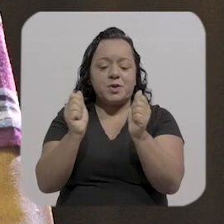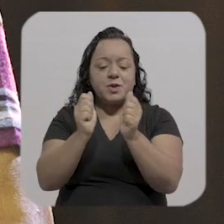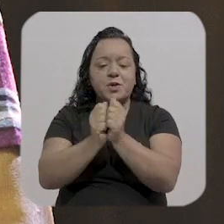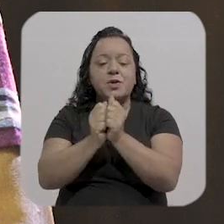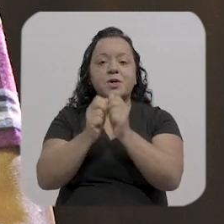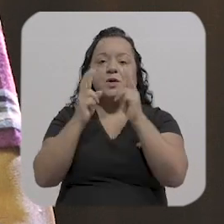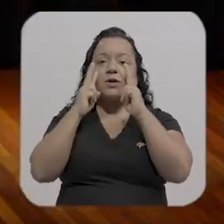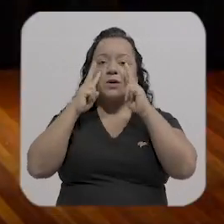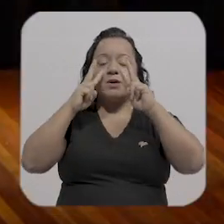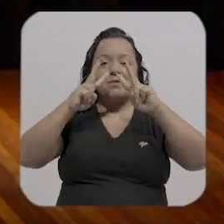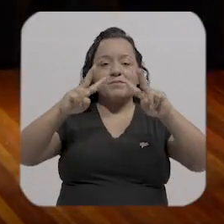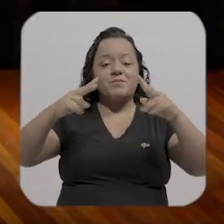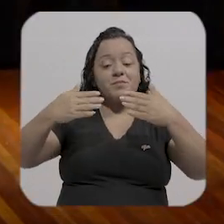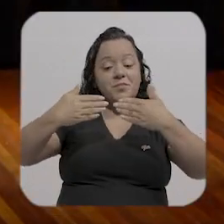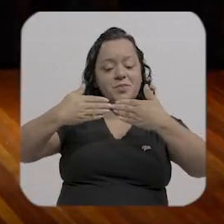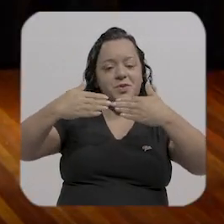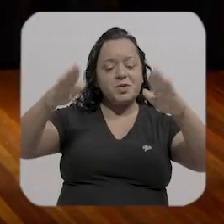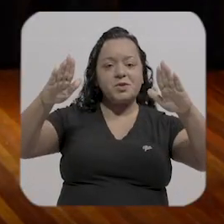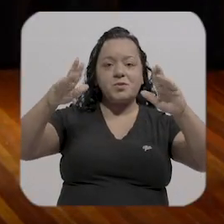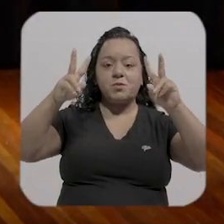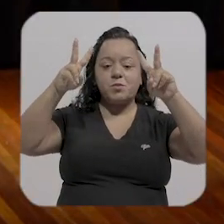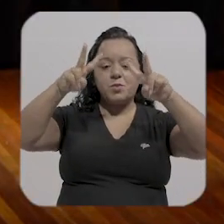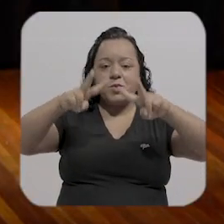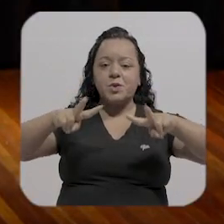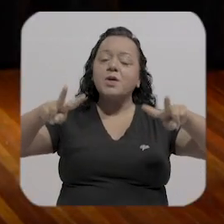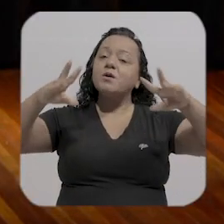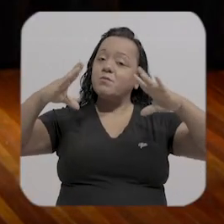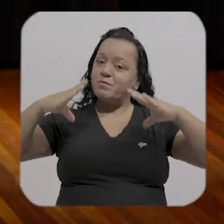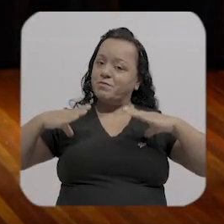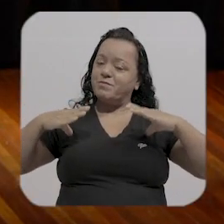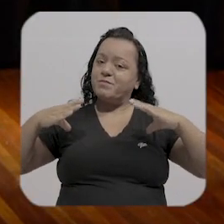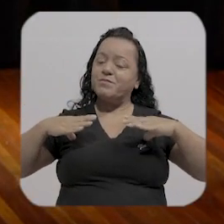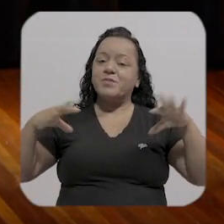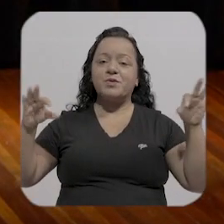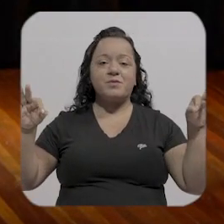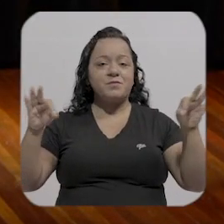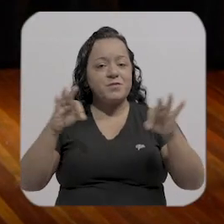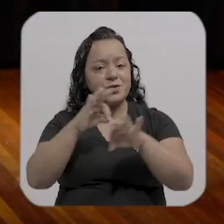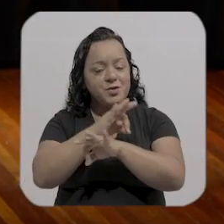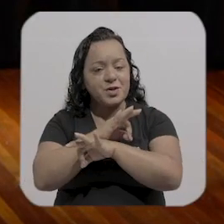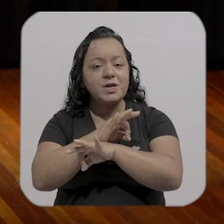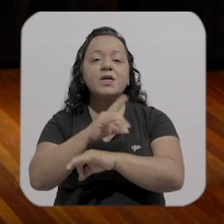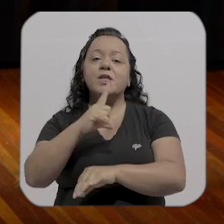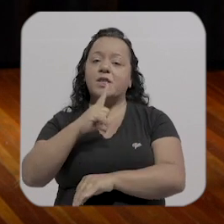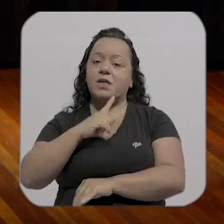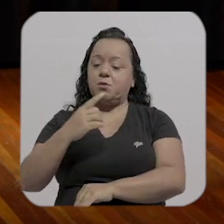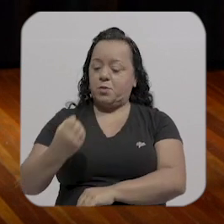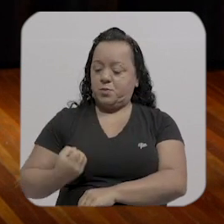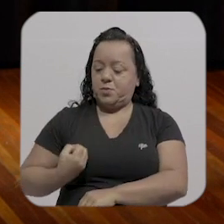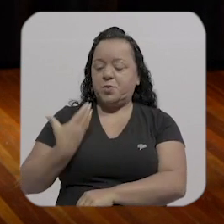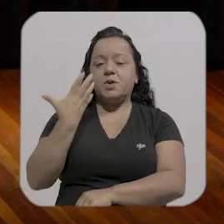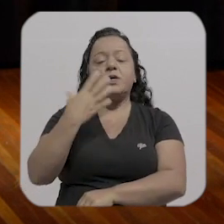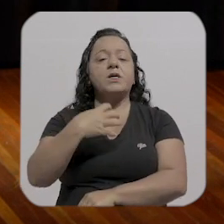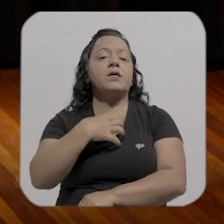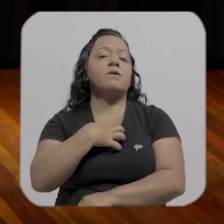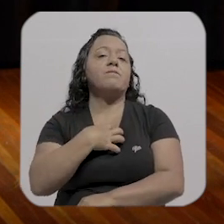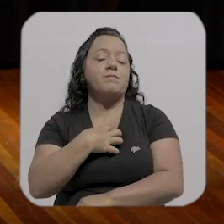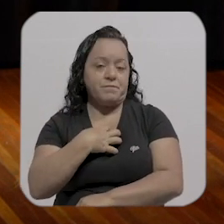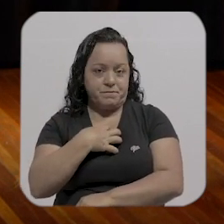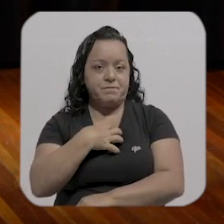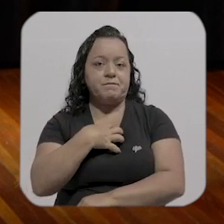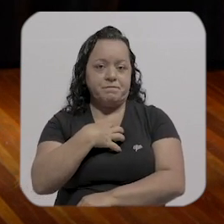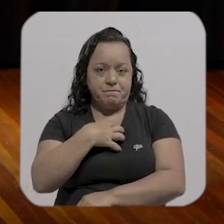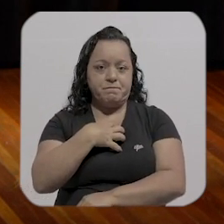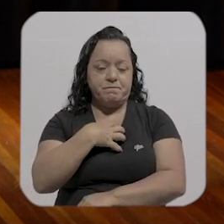uma poesia que traz muito esse sentimento de um olhar afetuoso pelo lugar que nos acolhe